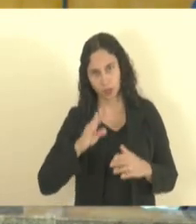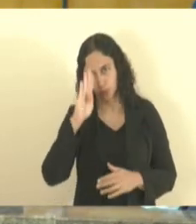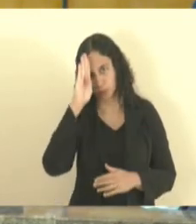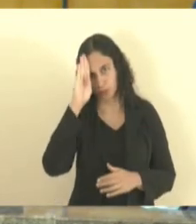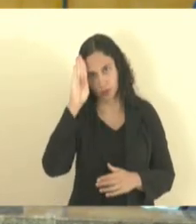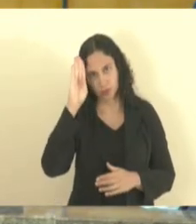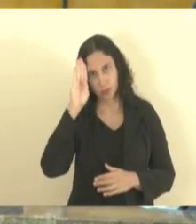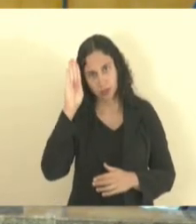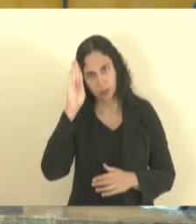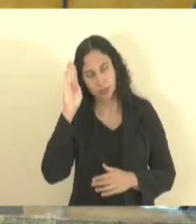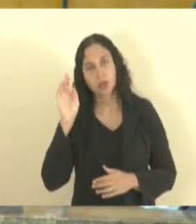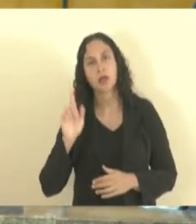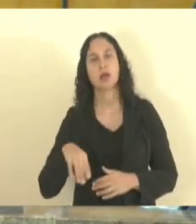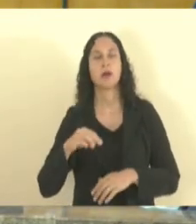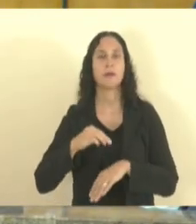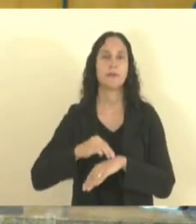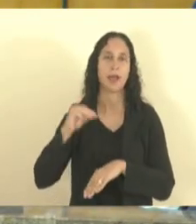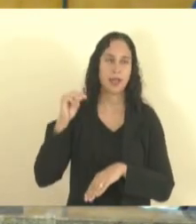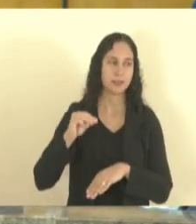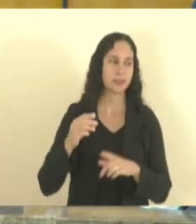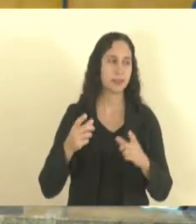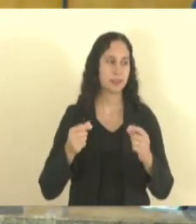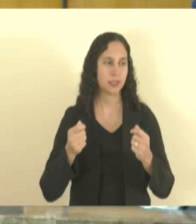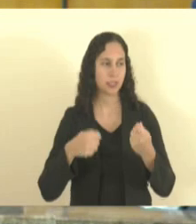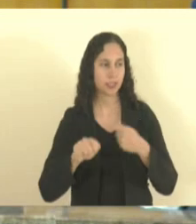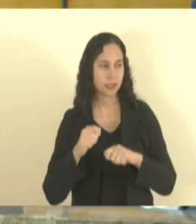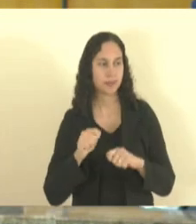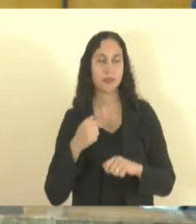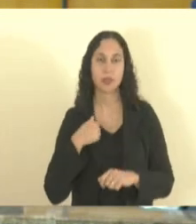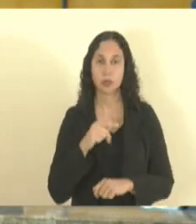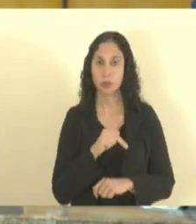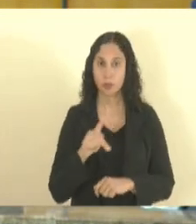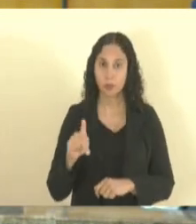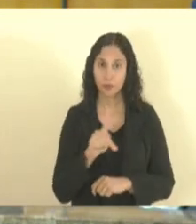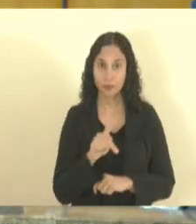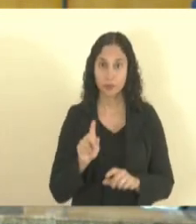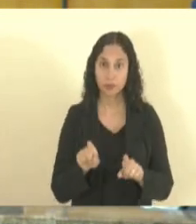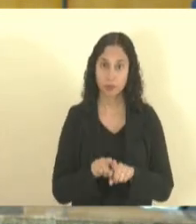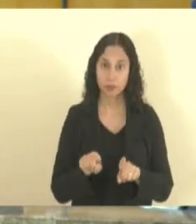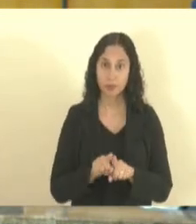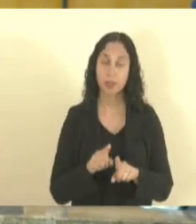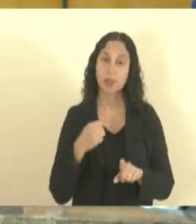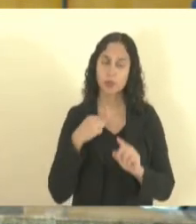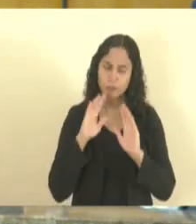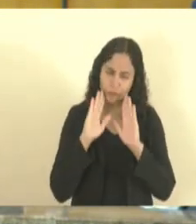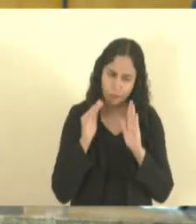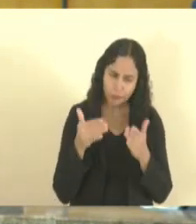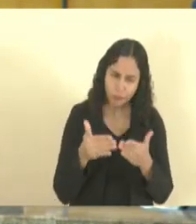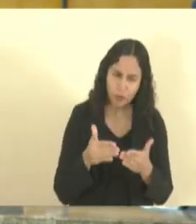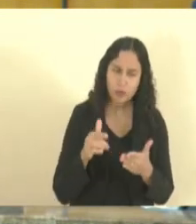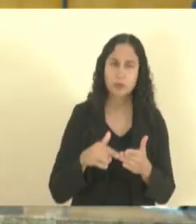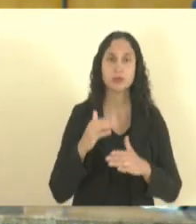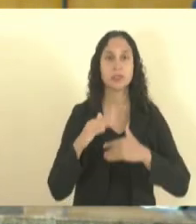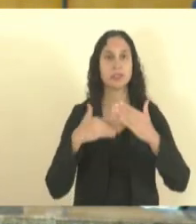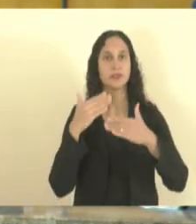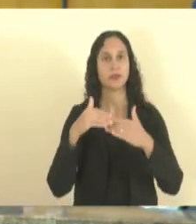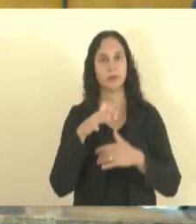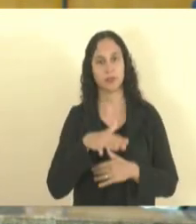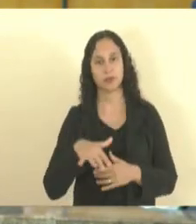mestre em economia e também como professor universitário estudei me dediquei a estudar desenvolvimento regional